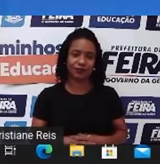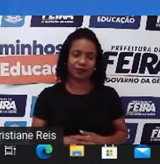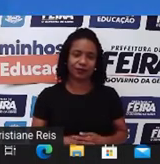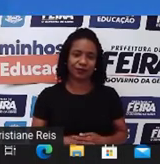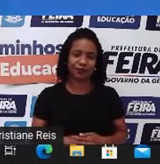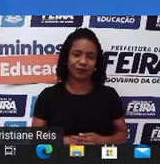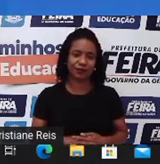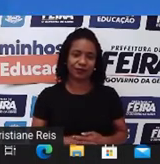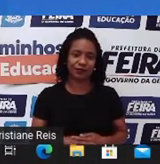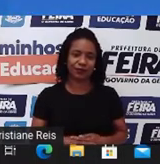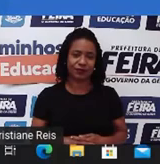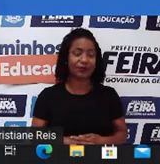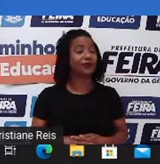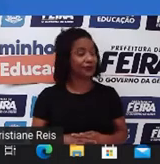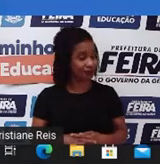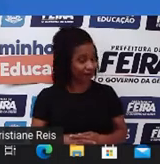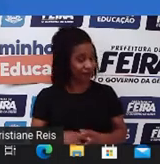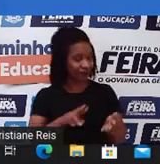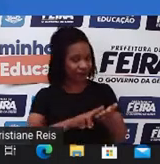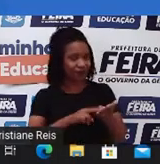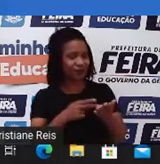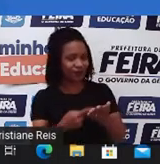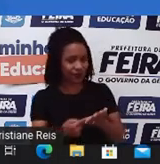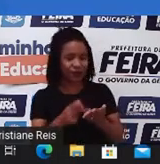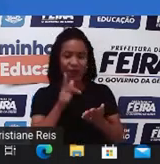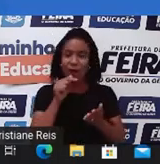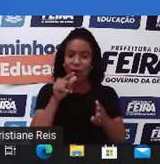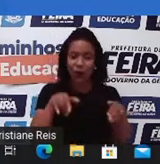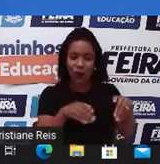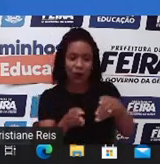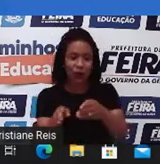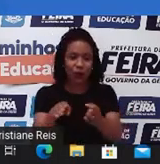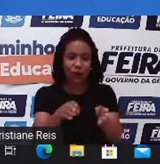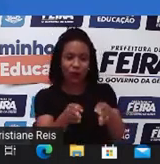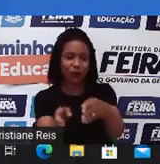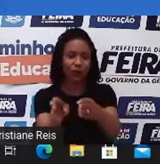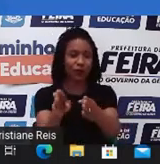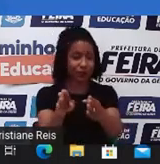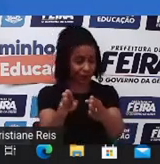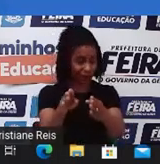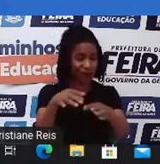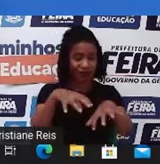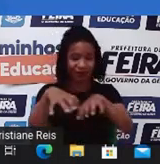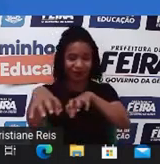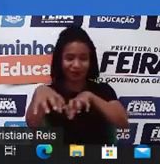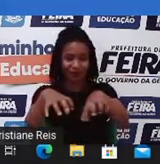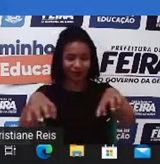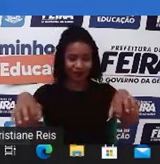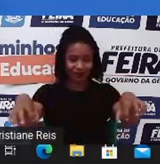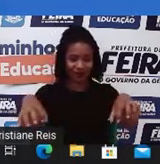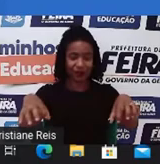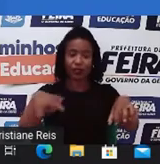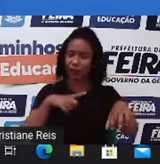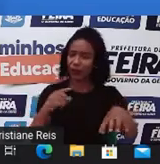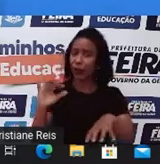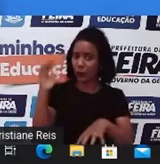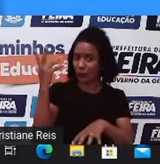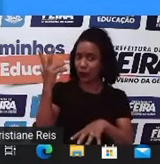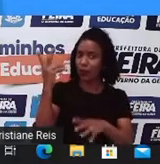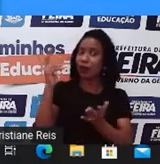O rio que corre pela Interland está cheio de fatos e ficção.